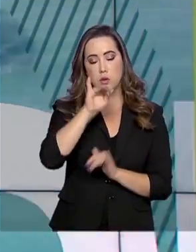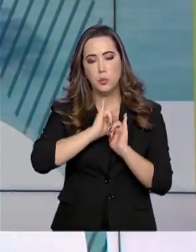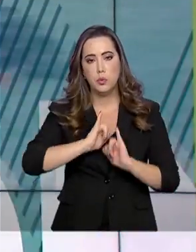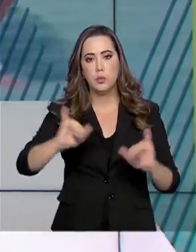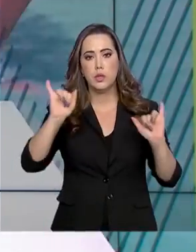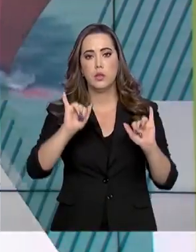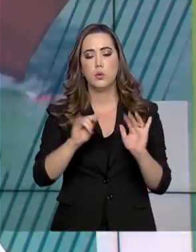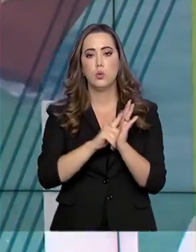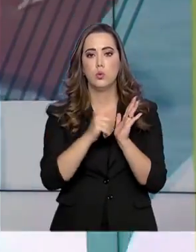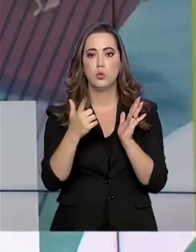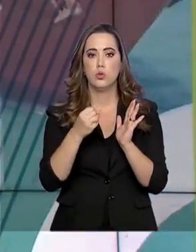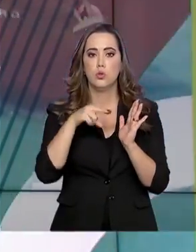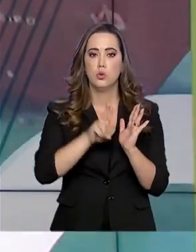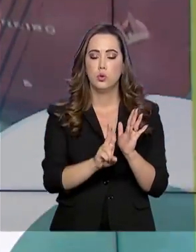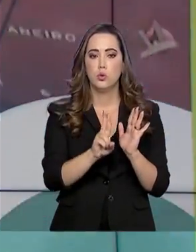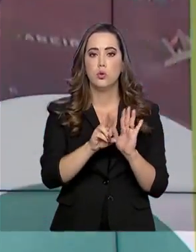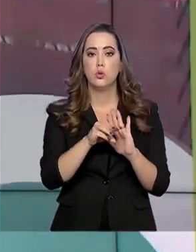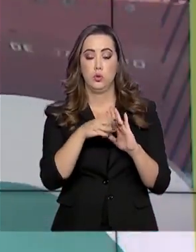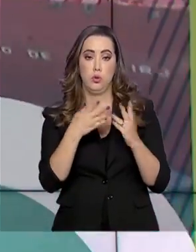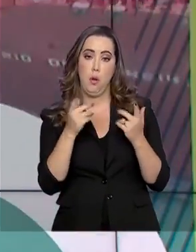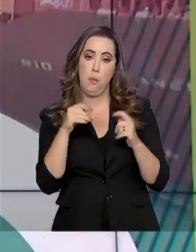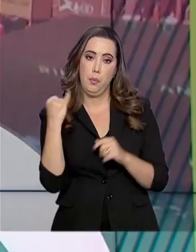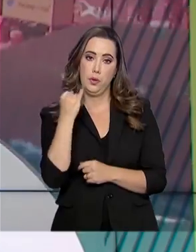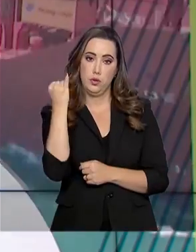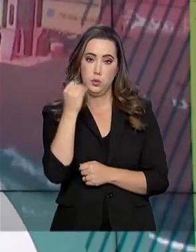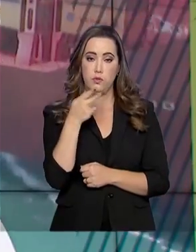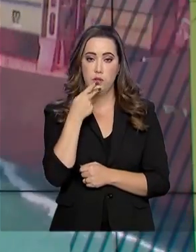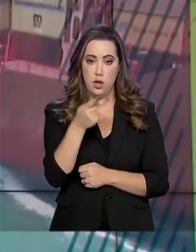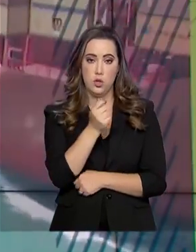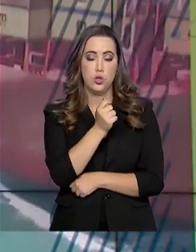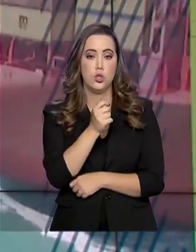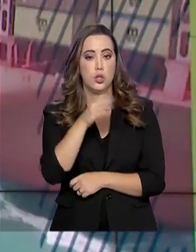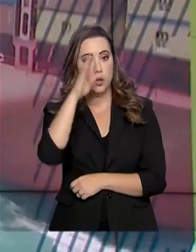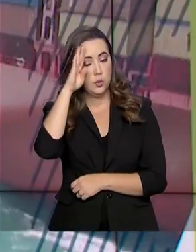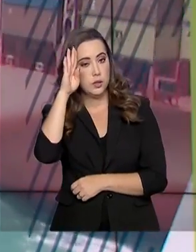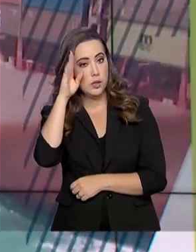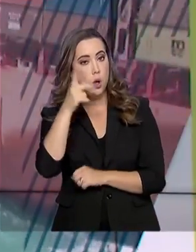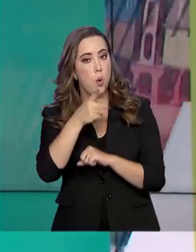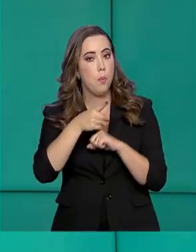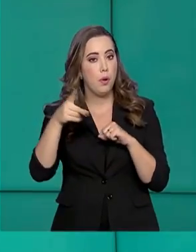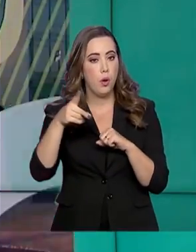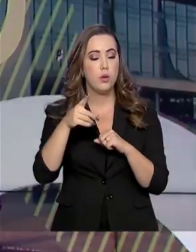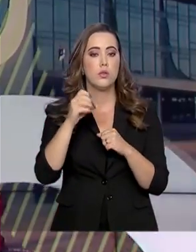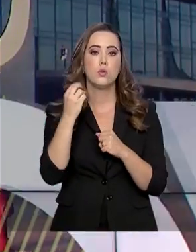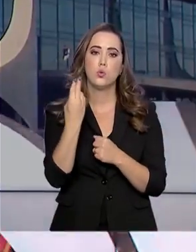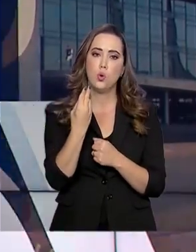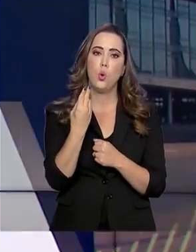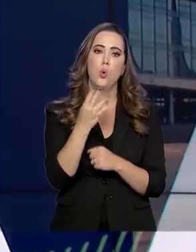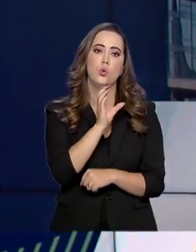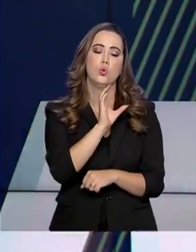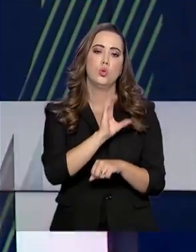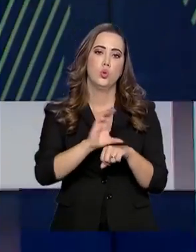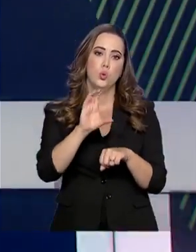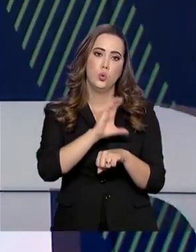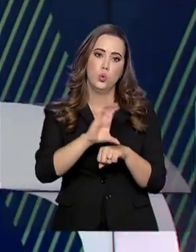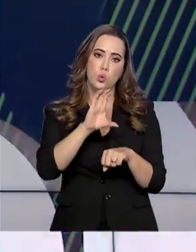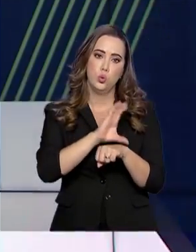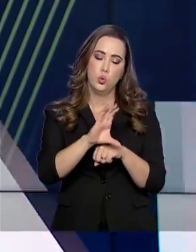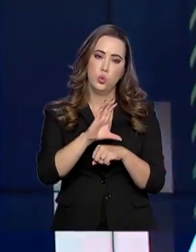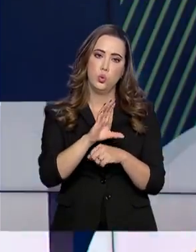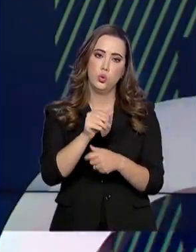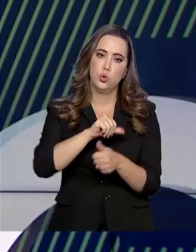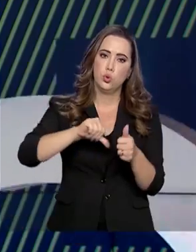hoje no Diário Oficial. A medida vale para alunos de graduação, pós-graduação ou de cursos secundários de programas de